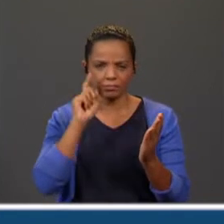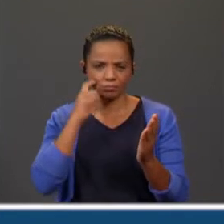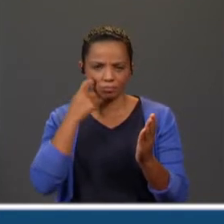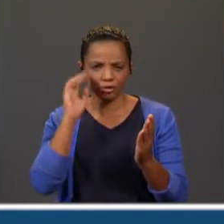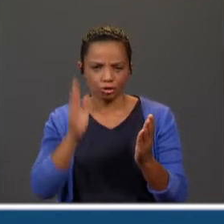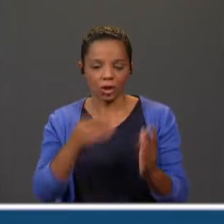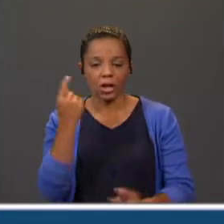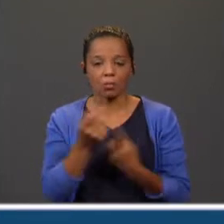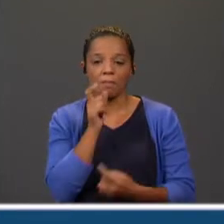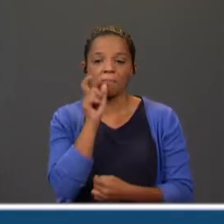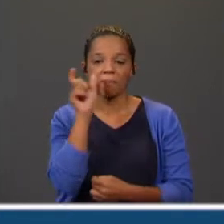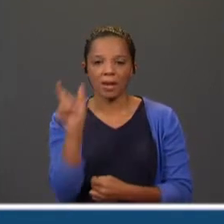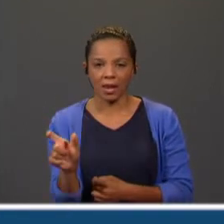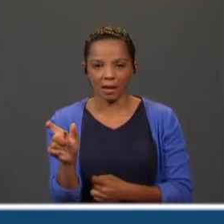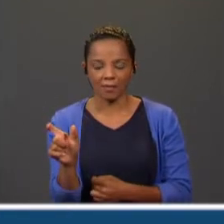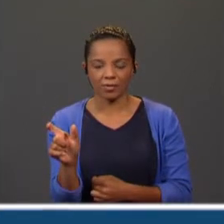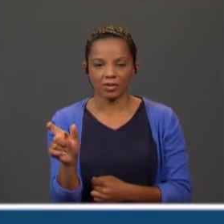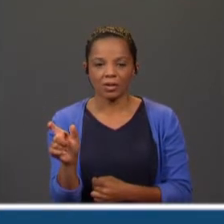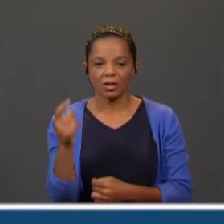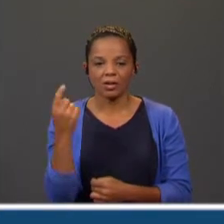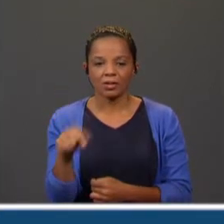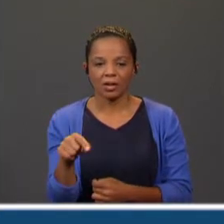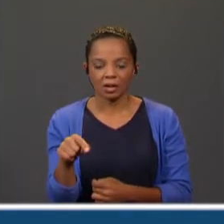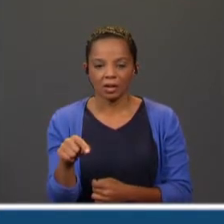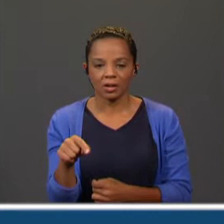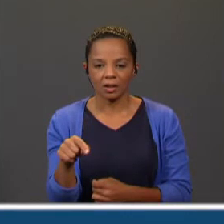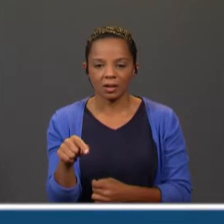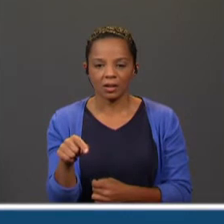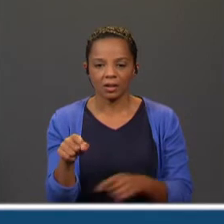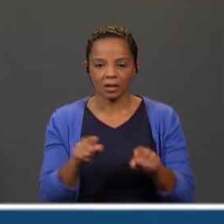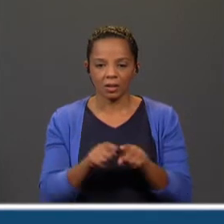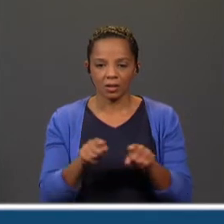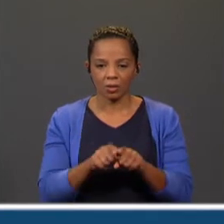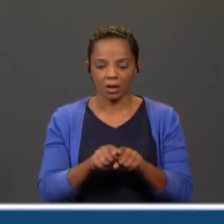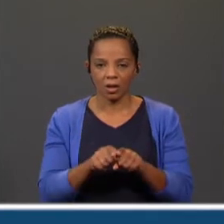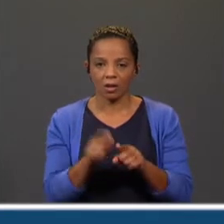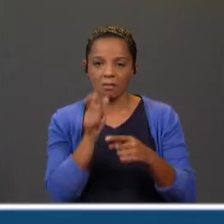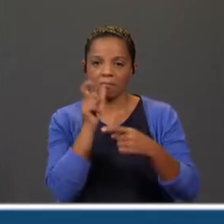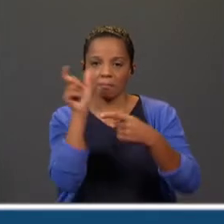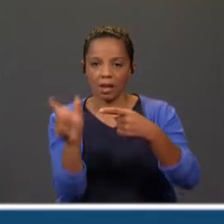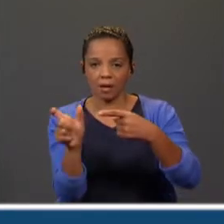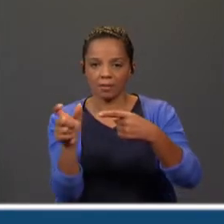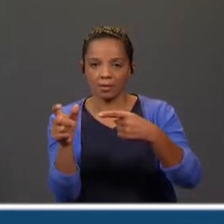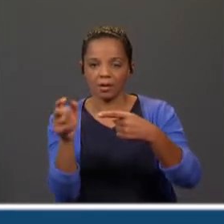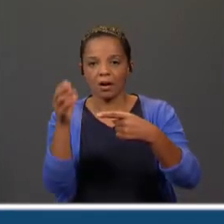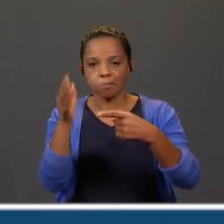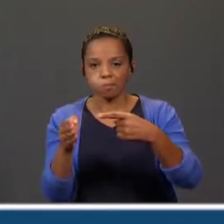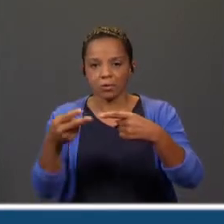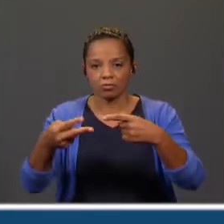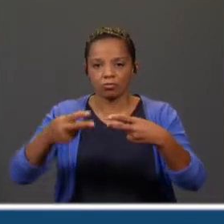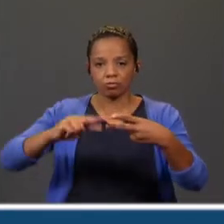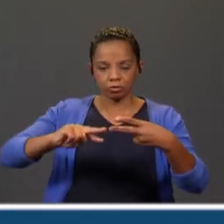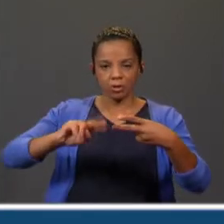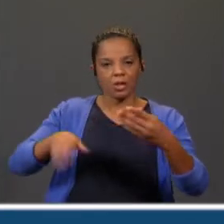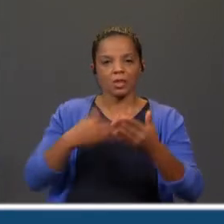algumas palavras estão ali, que é feita a sua translineação, e estão até num tom